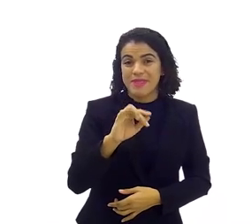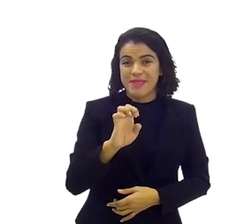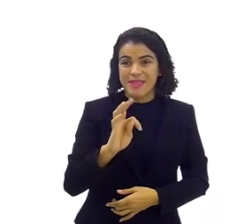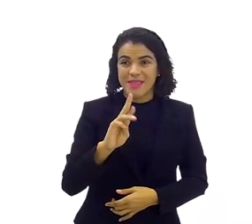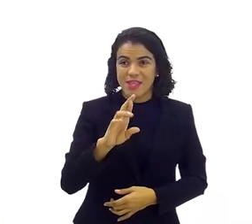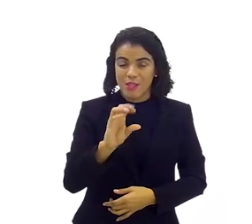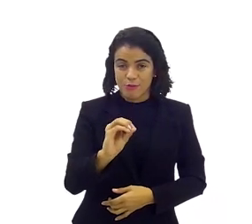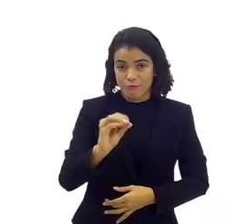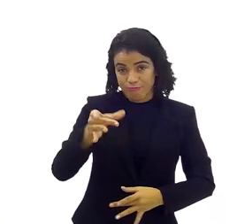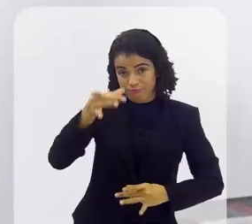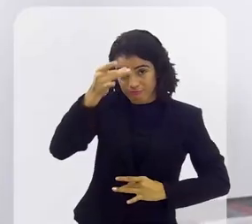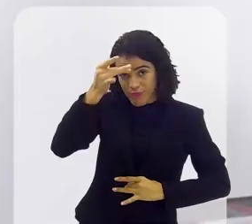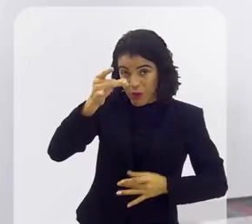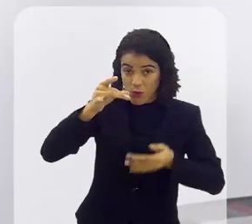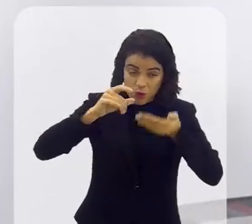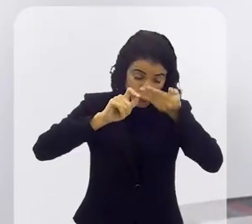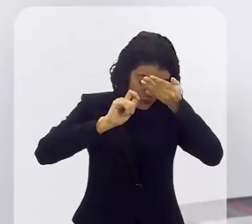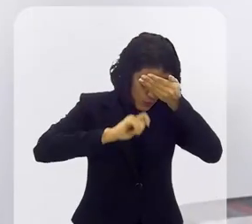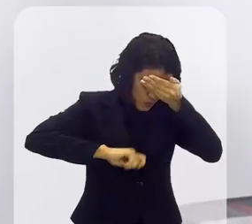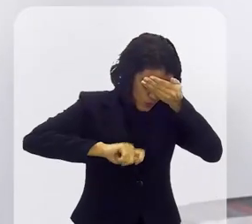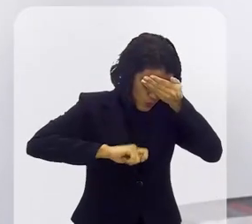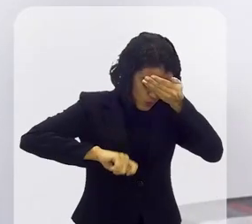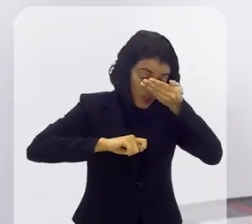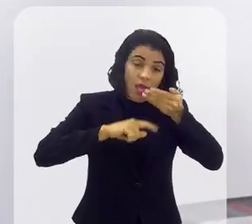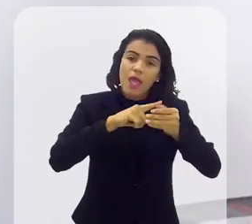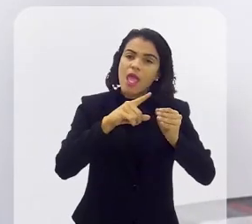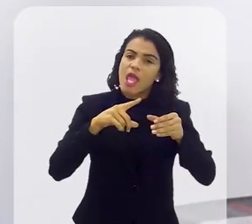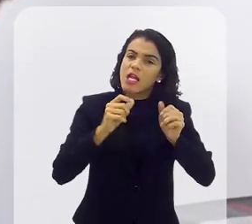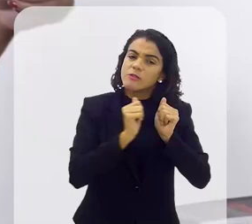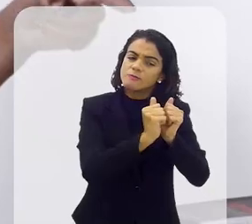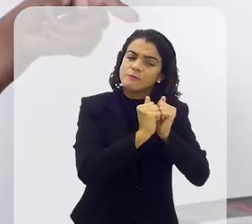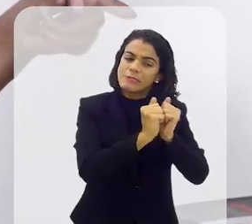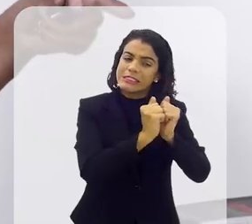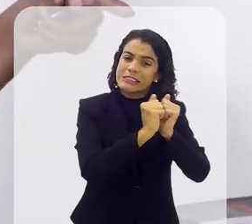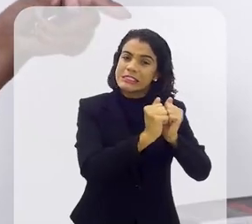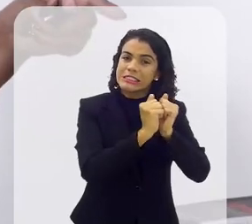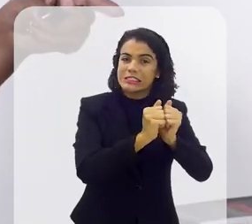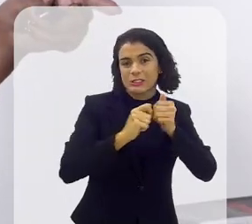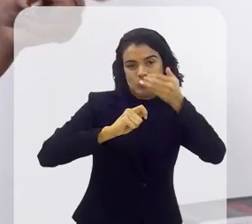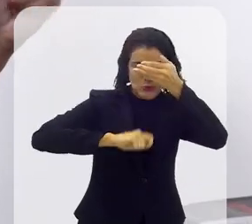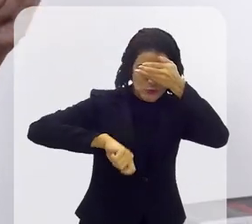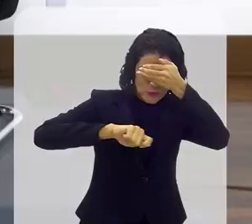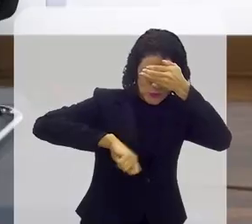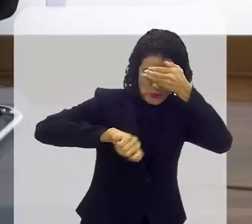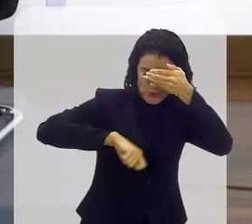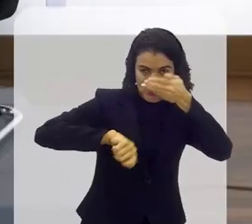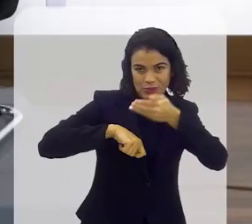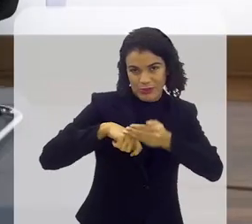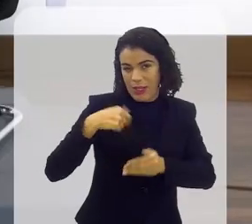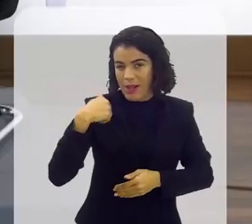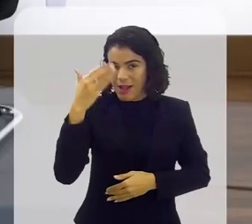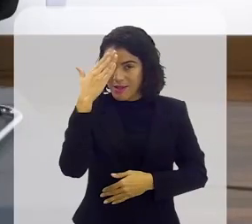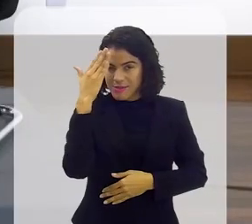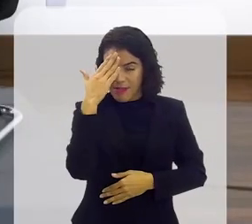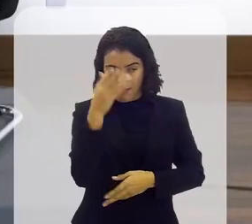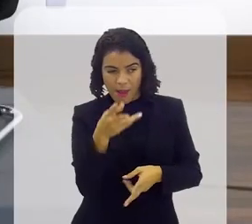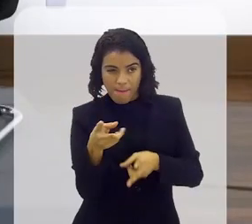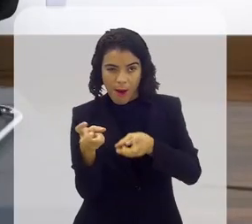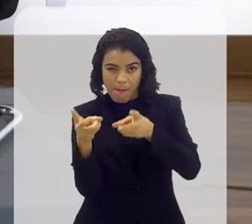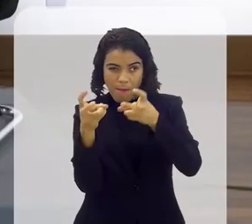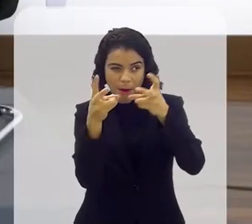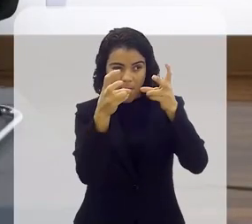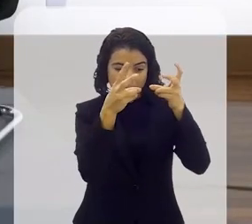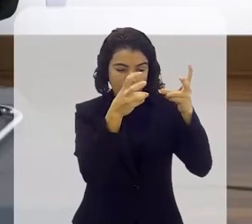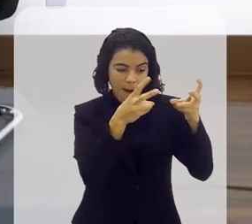Chico o Chico mas só que o Prieto ele conviveu muito com o Chico então ele sabia todas